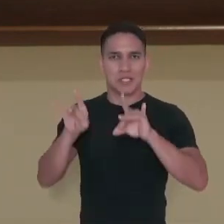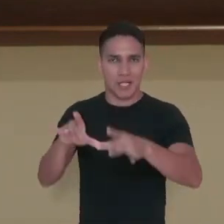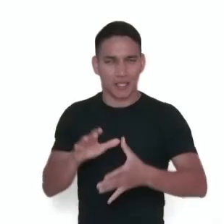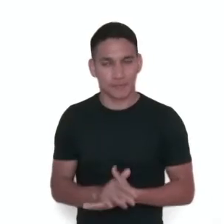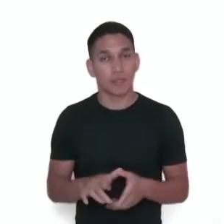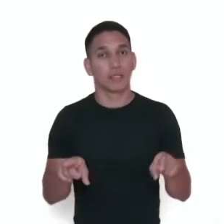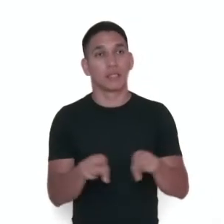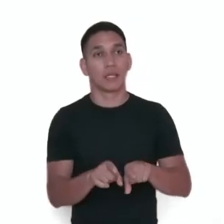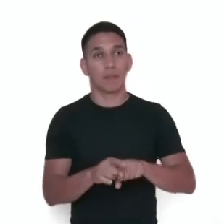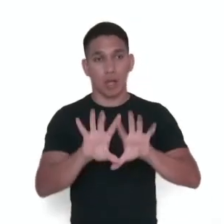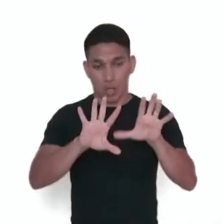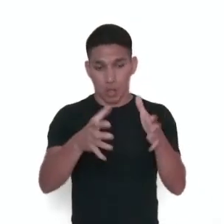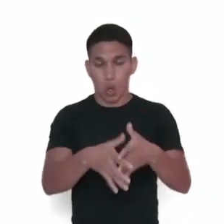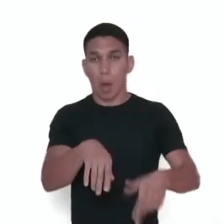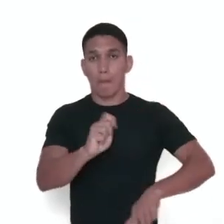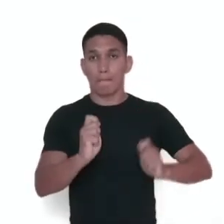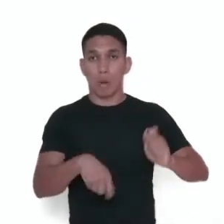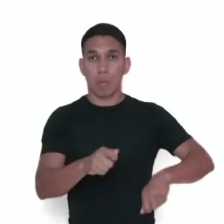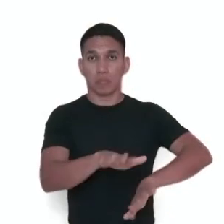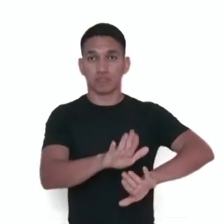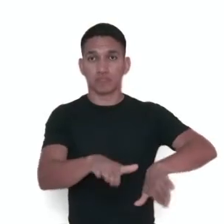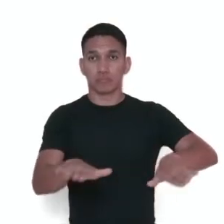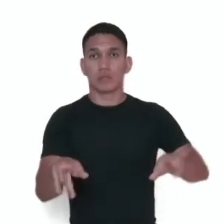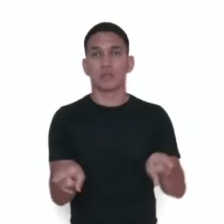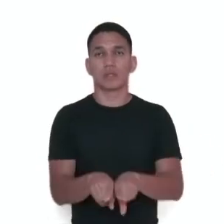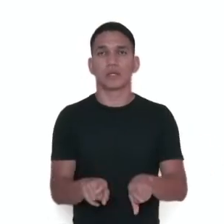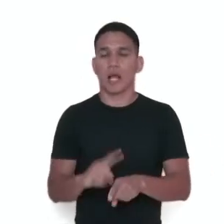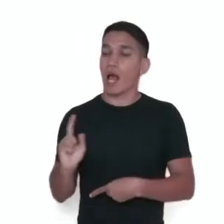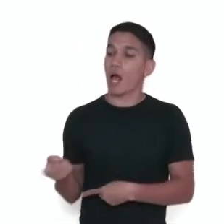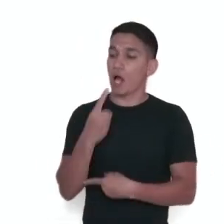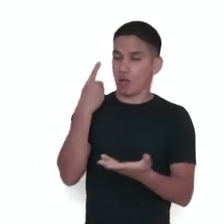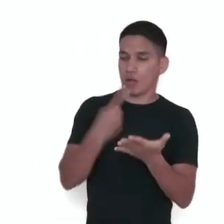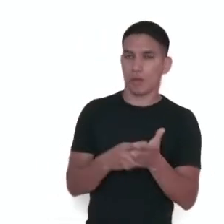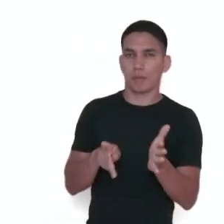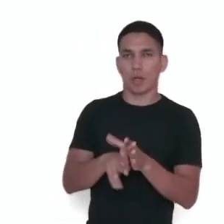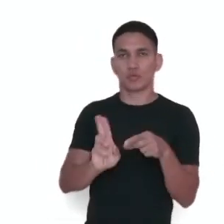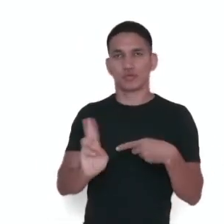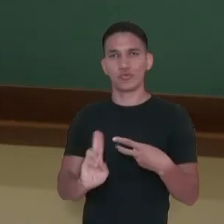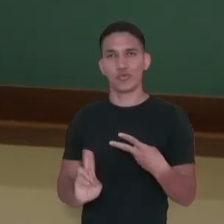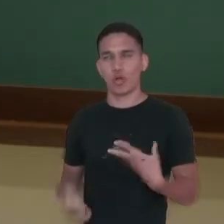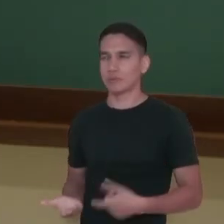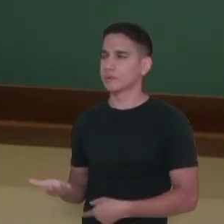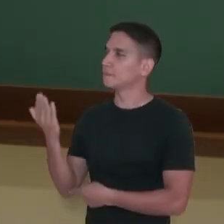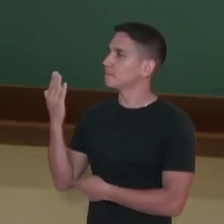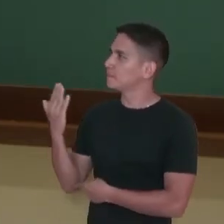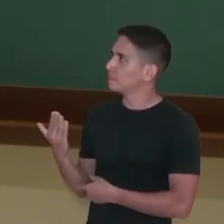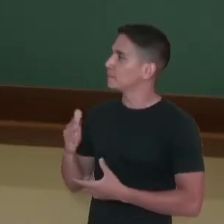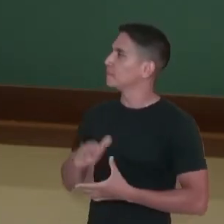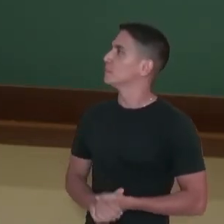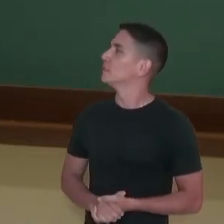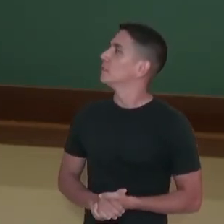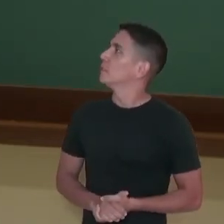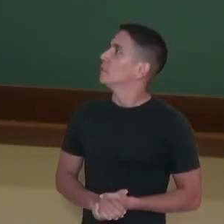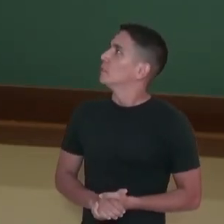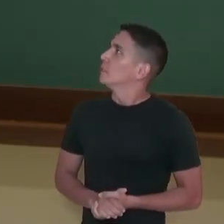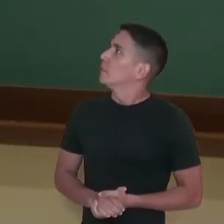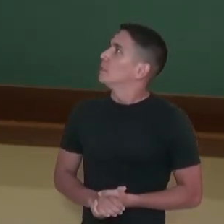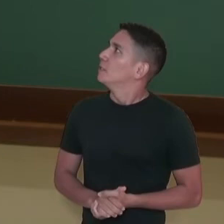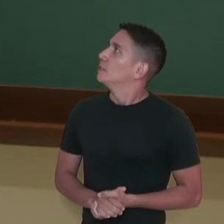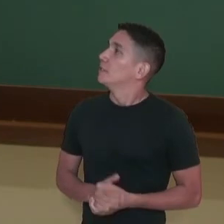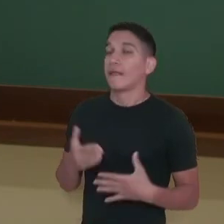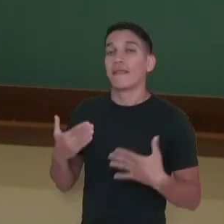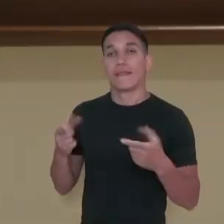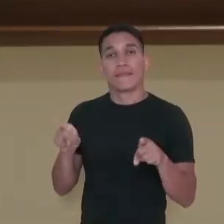da percussão, instrumentos de altura definida, como tímpanos, carrilhão, vibrafone, xilofone e marimba. Instrumentos de